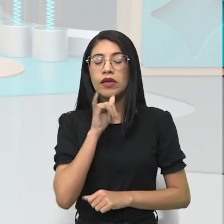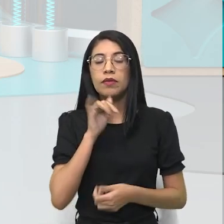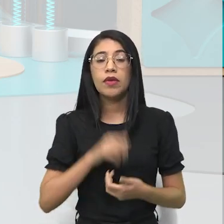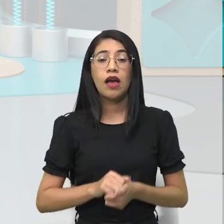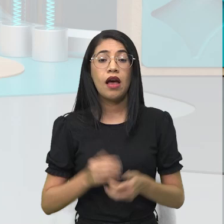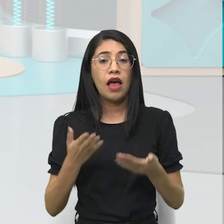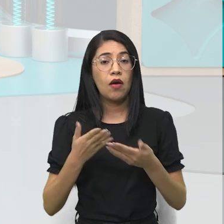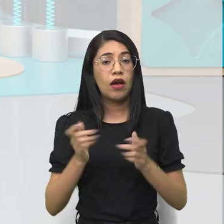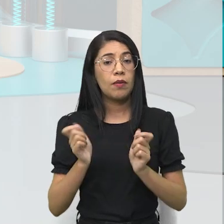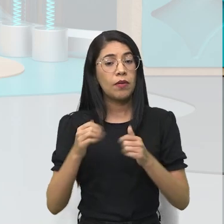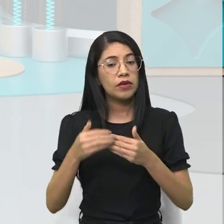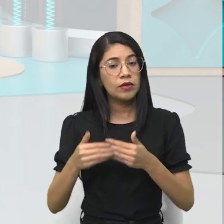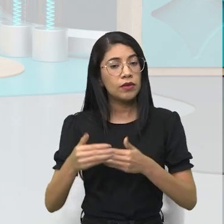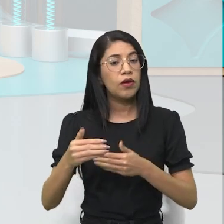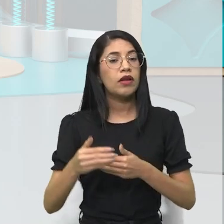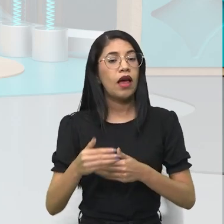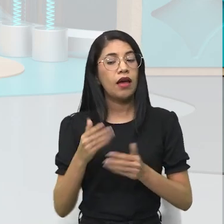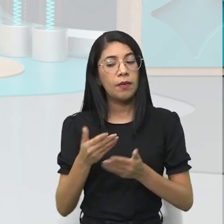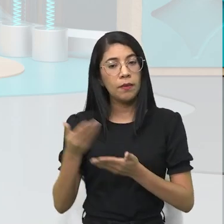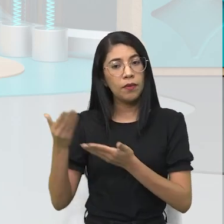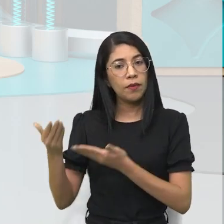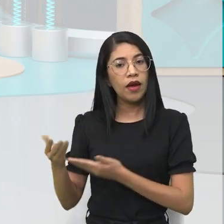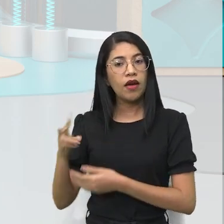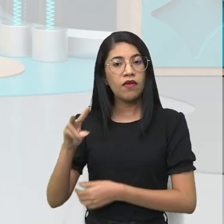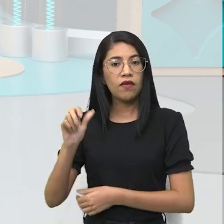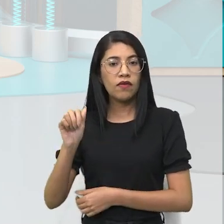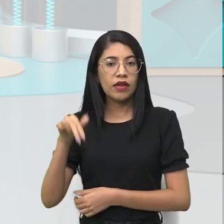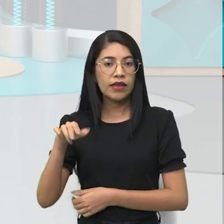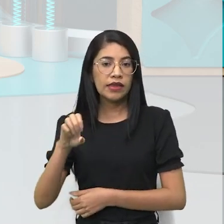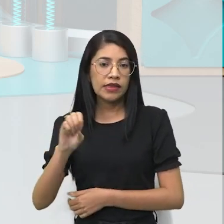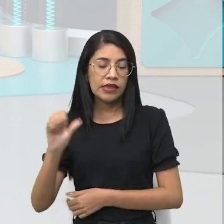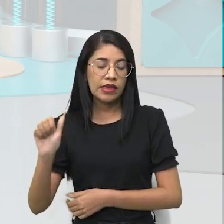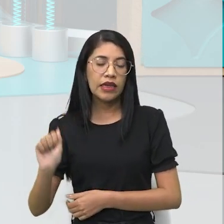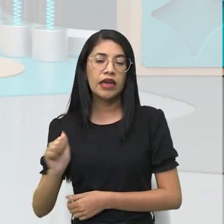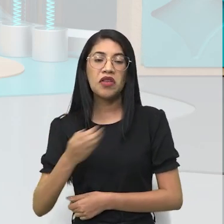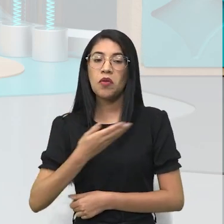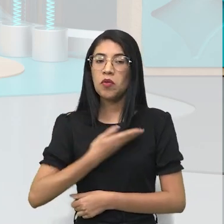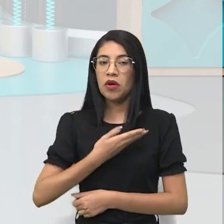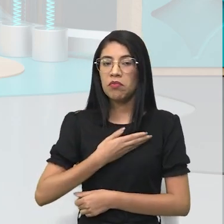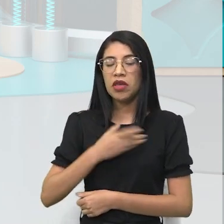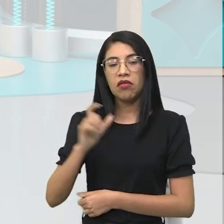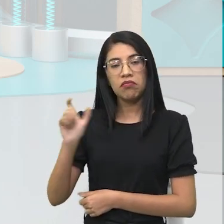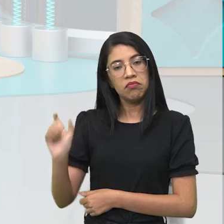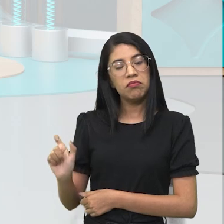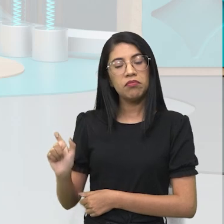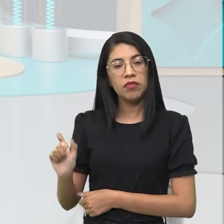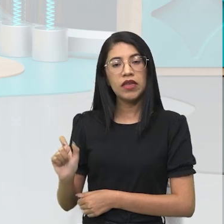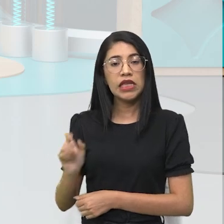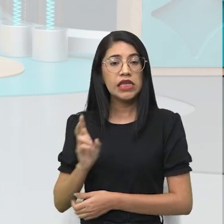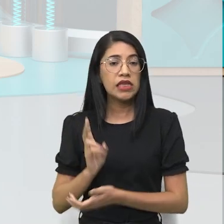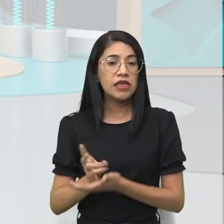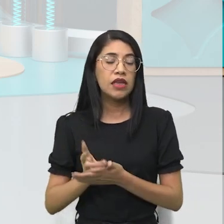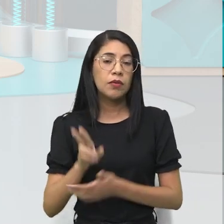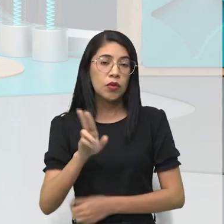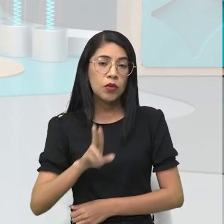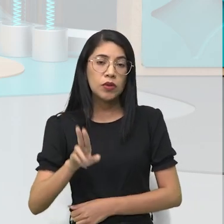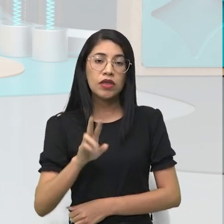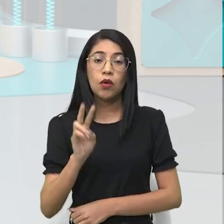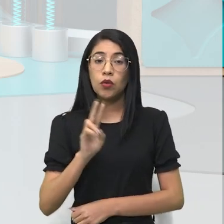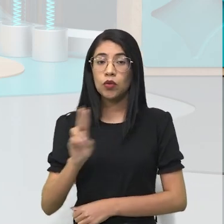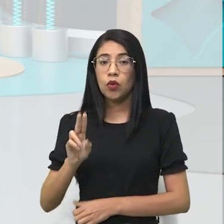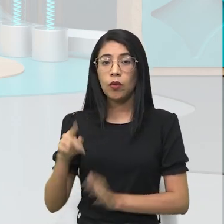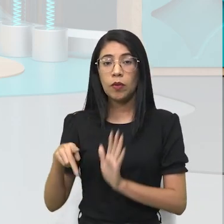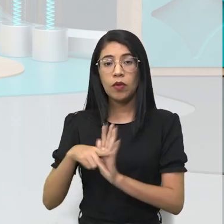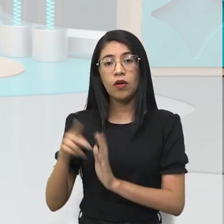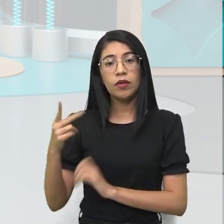continuidade, eu passo a palavra à Vanessa, né, ao meu colega, né, ao meu amigo, então, sempre utilizar o nome da pessoa, tá,